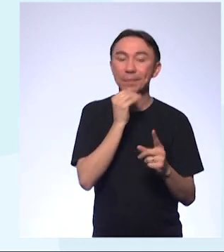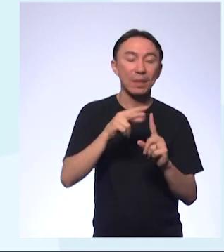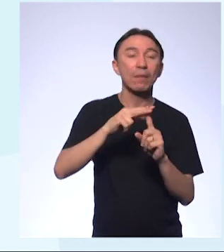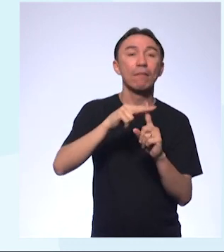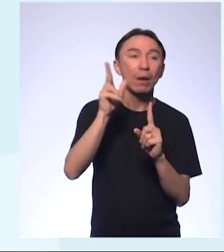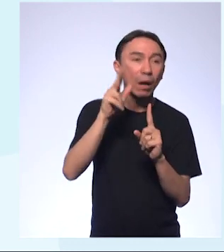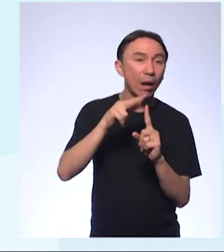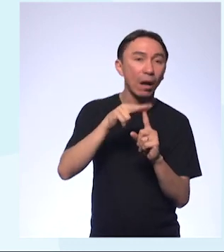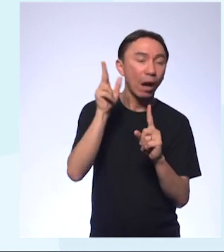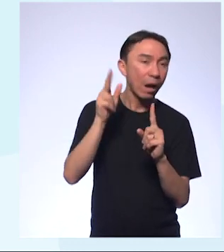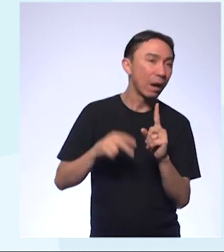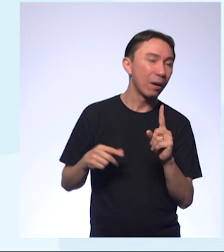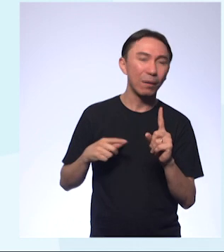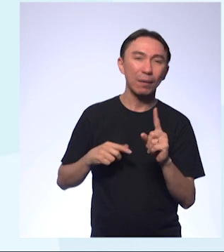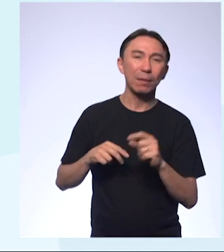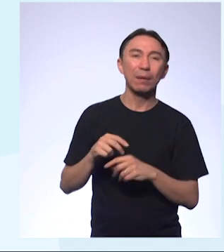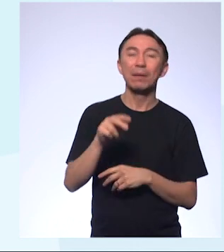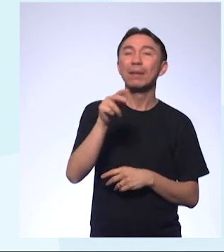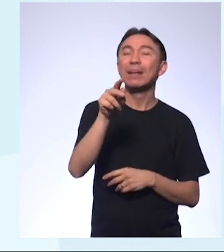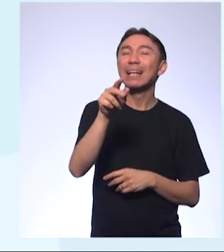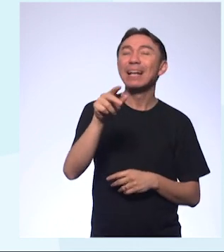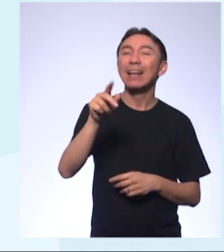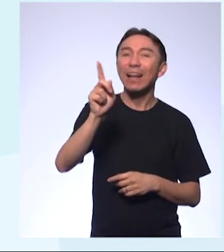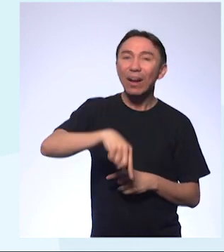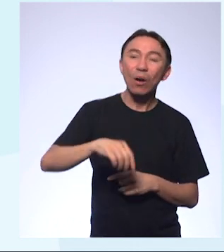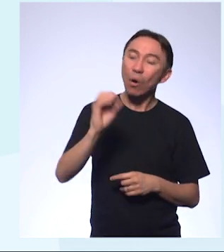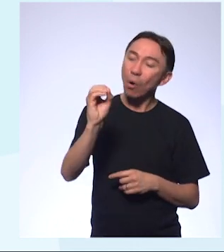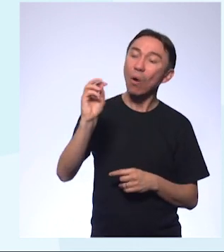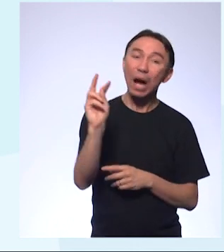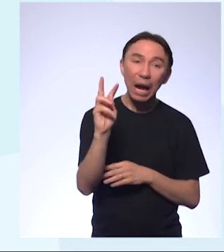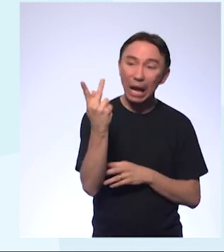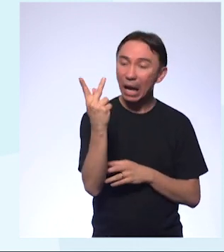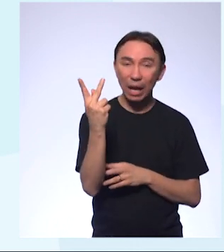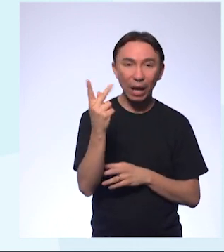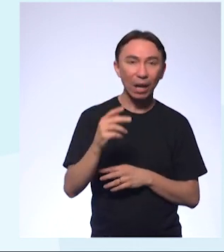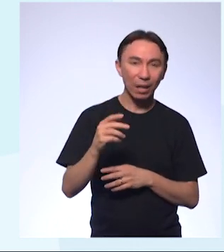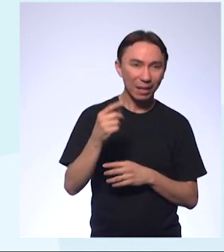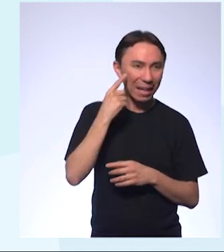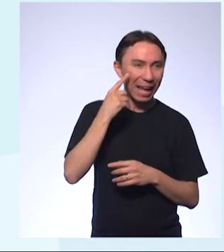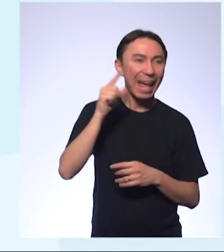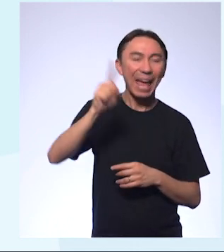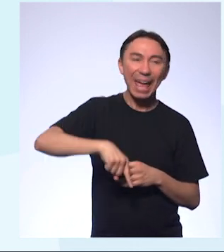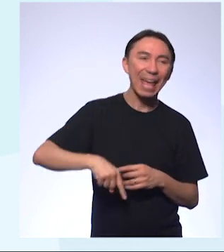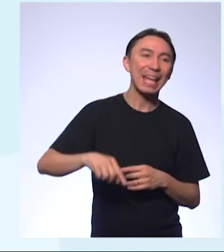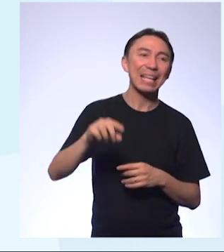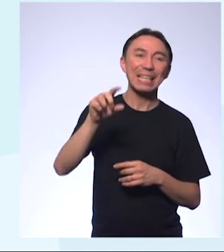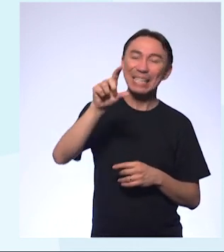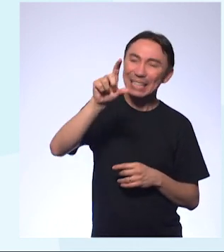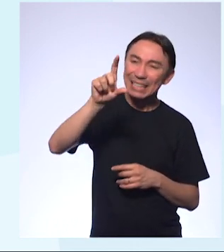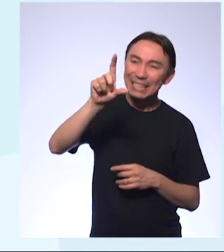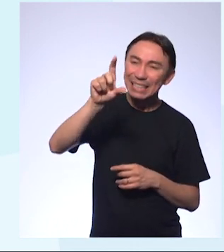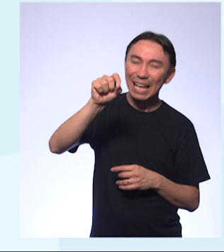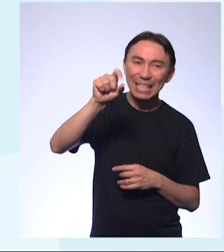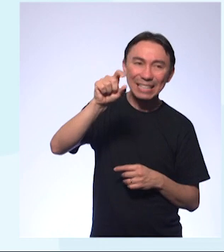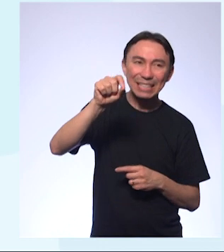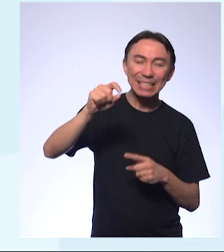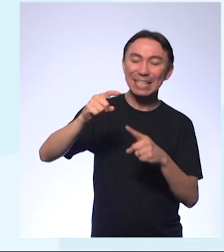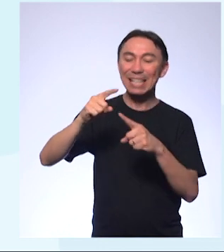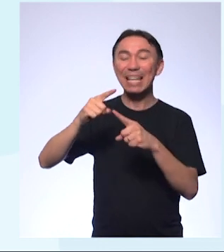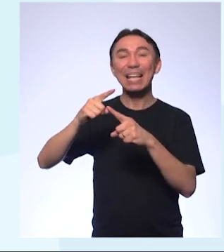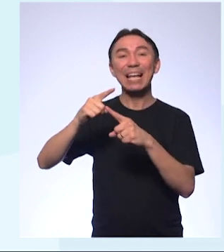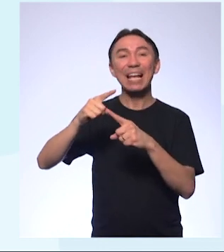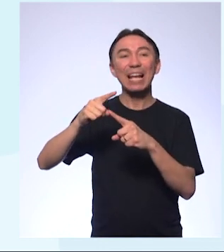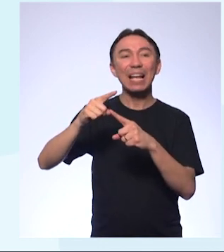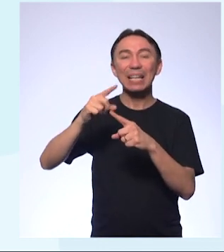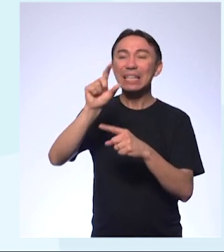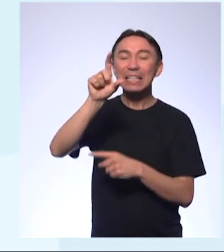O pH, a concentração de OH é 10 elevado a menos... Eu não consigo enxergar direito, mas eu não